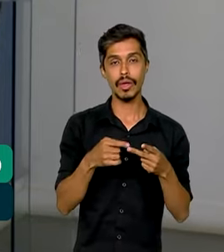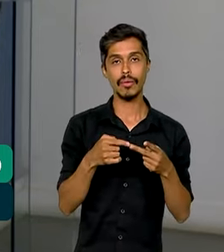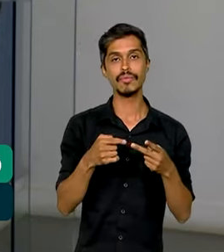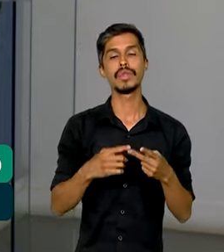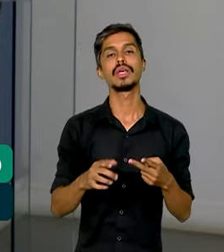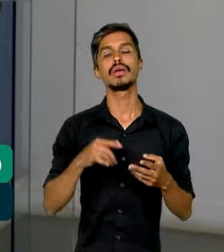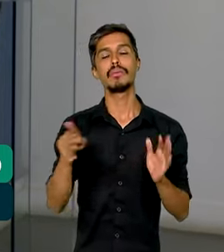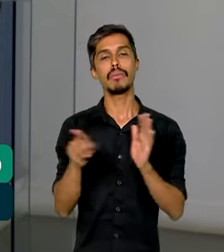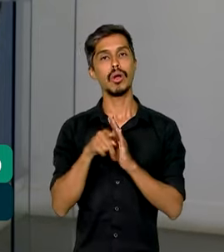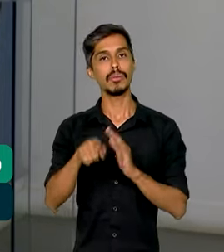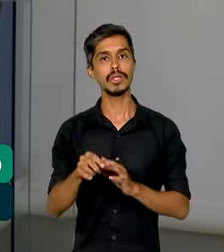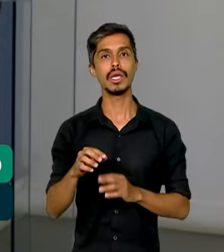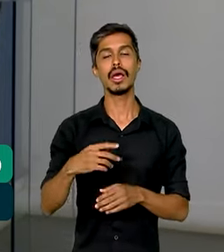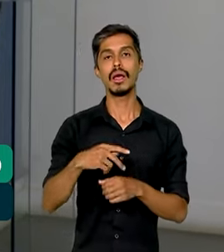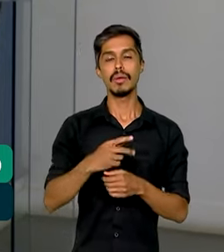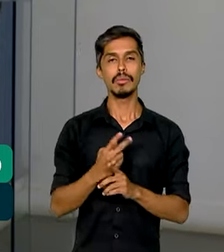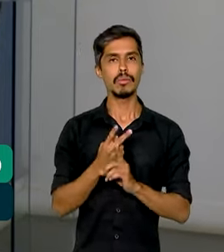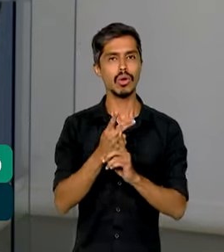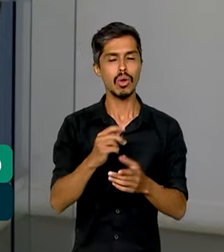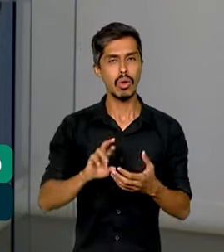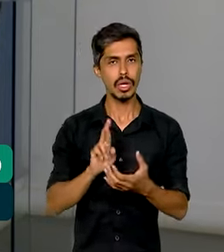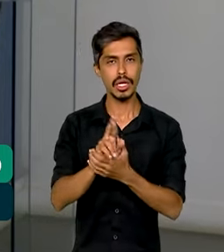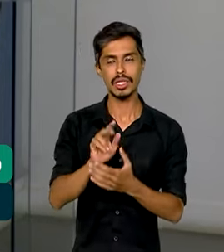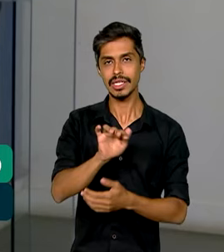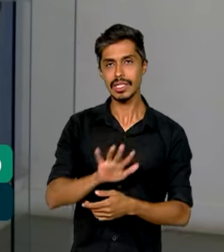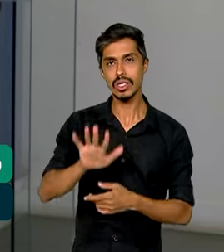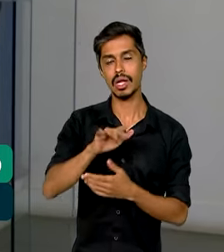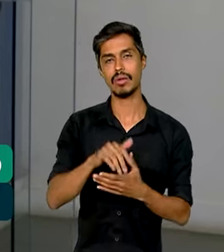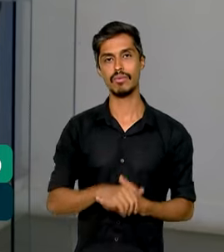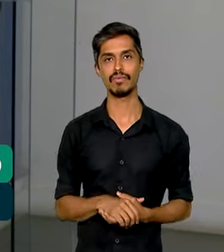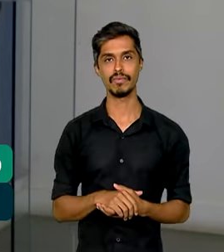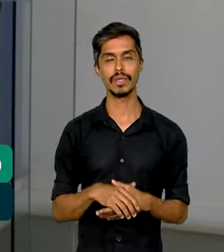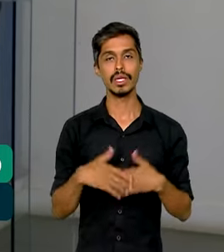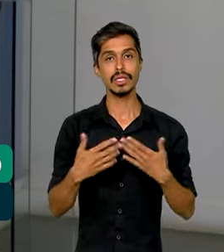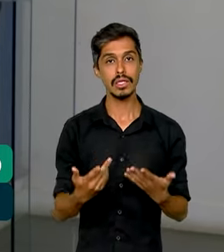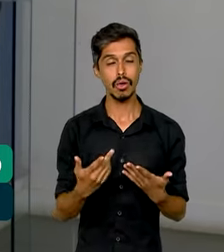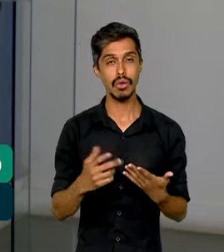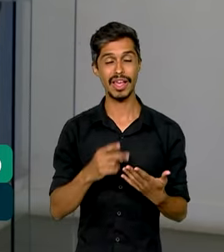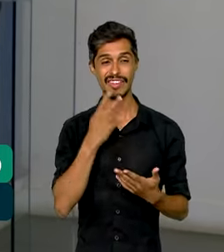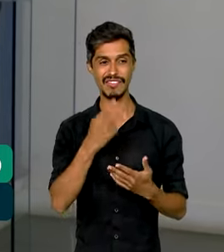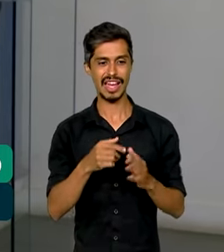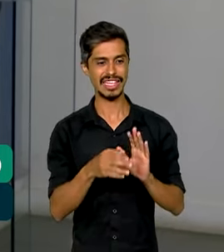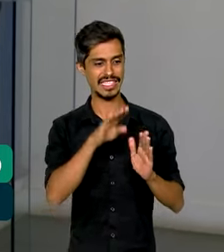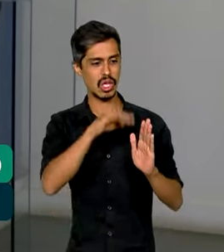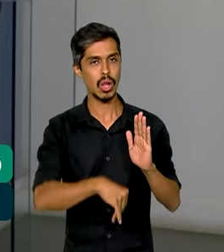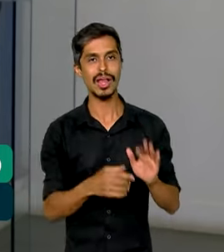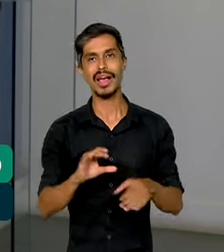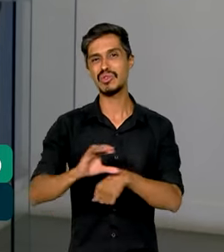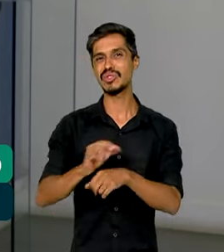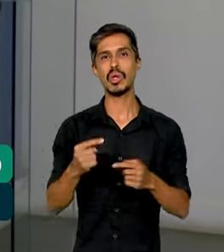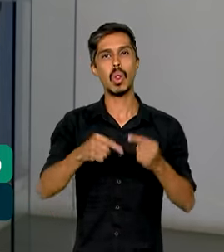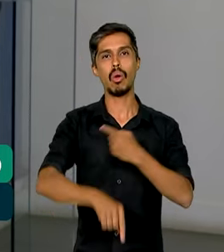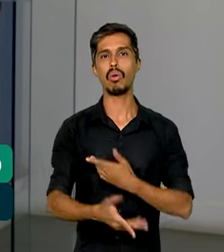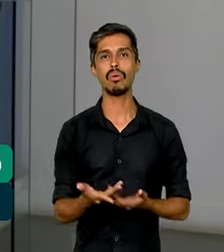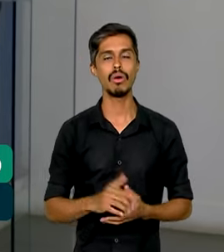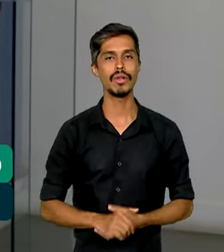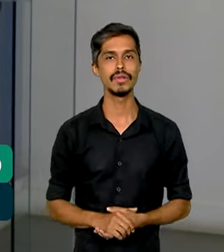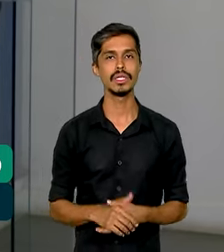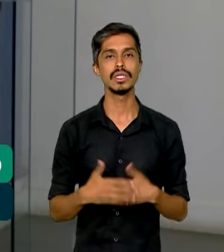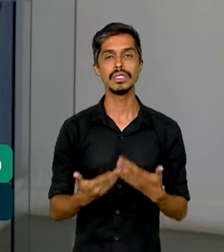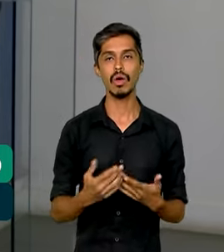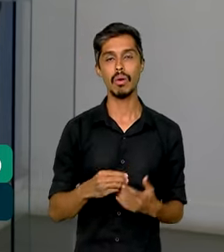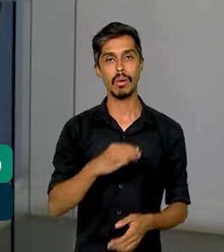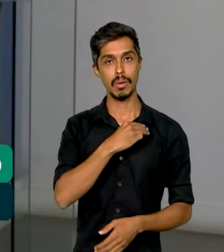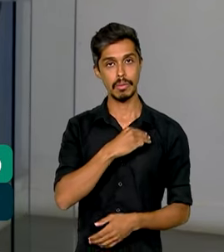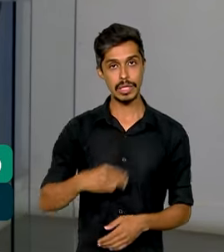Procuradoria Geral da Fazenda Nacional. Os dois pareceres dizem que essa isenção é inconstitucional. O ministro da Fazenda